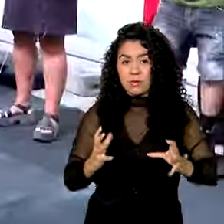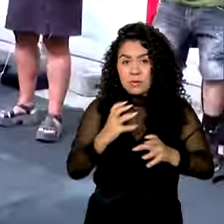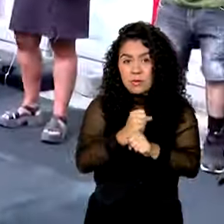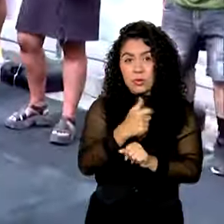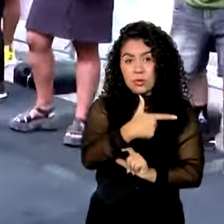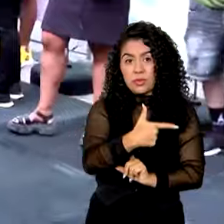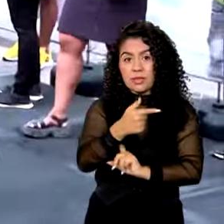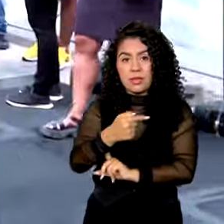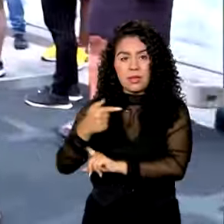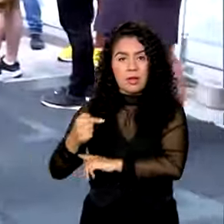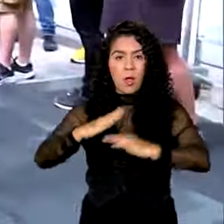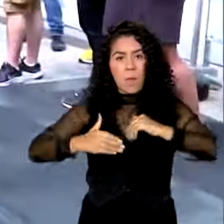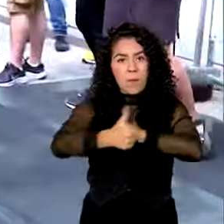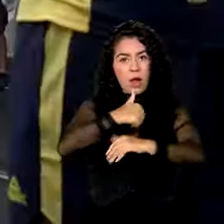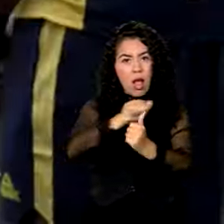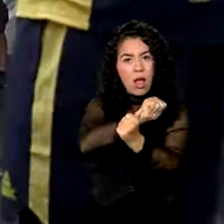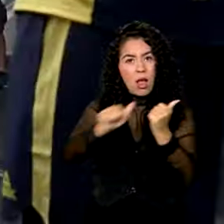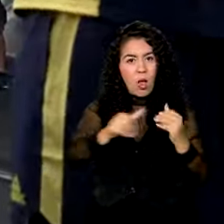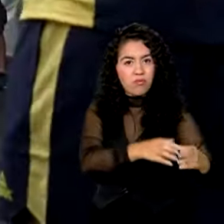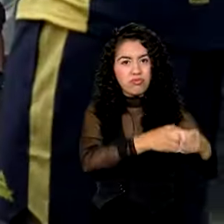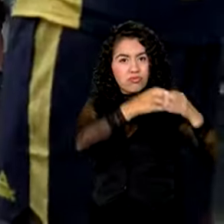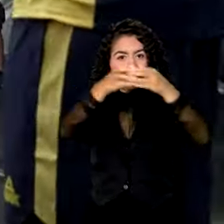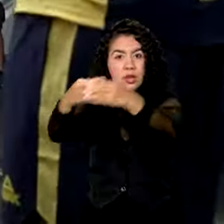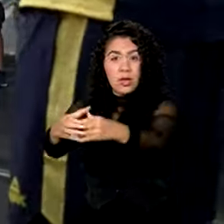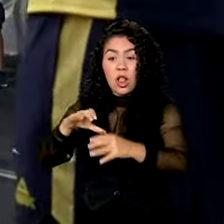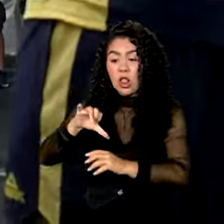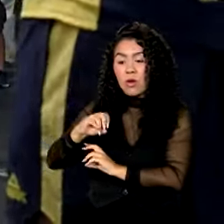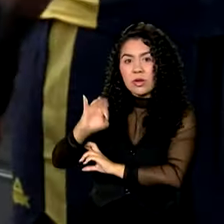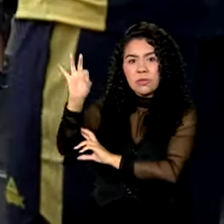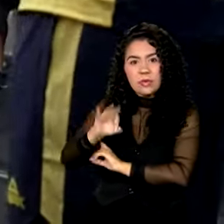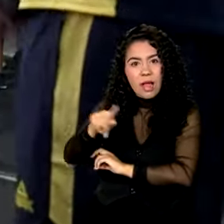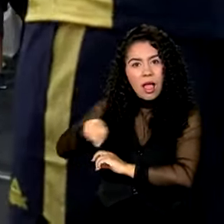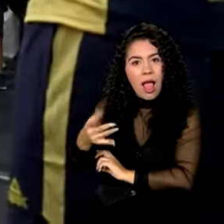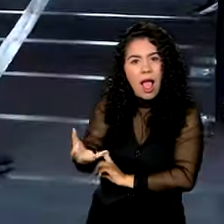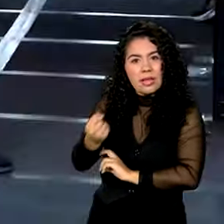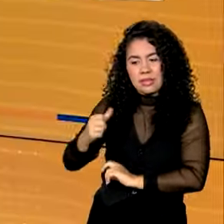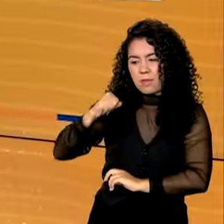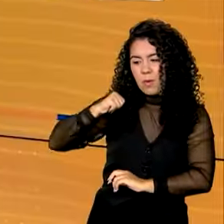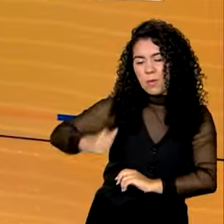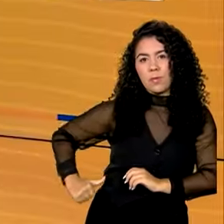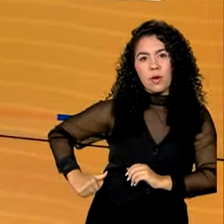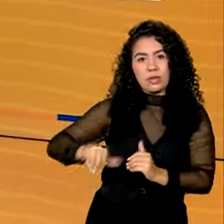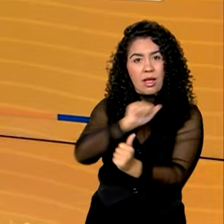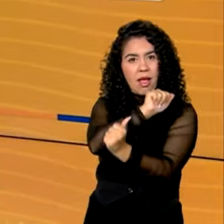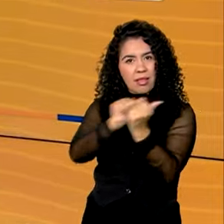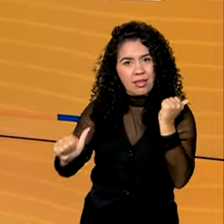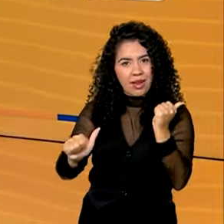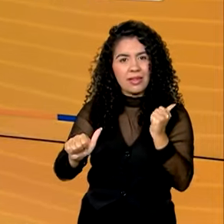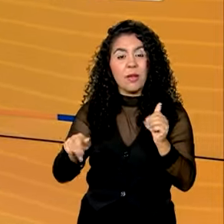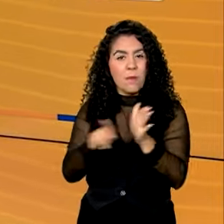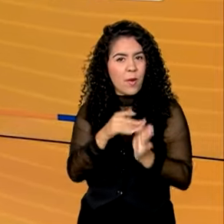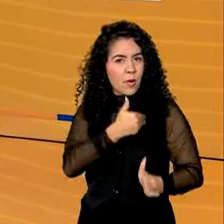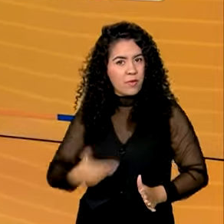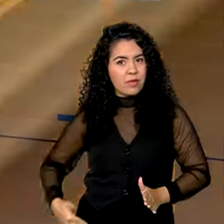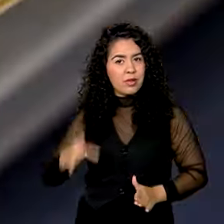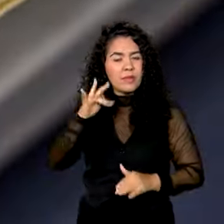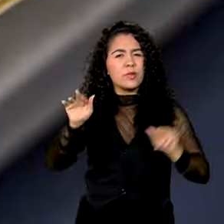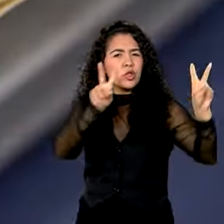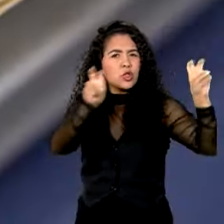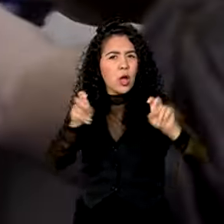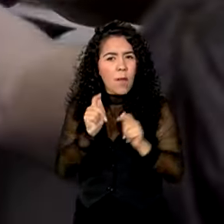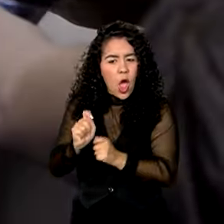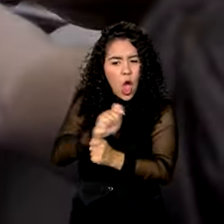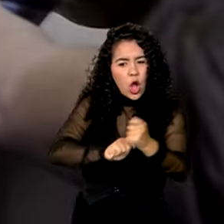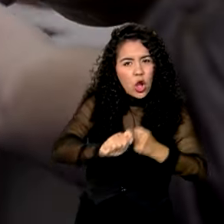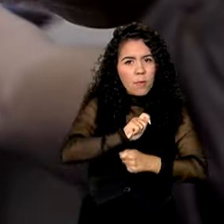atletas e quase 90% deles estão no Bolsa Atleta do Governo Federal. Economia aquecida. A arrecadação bate